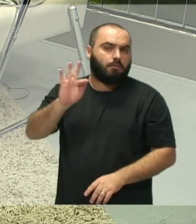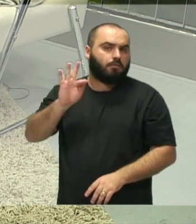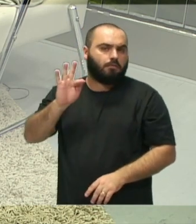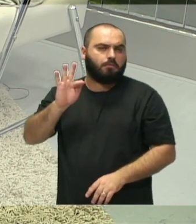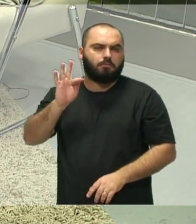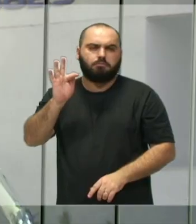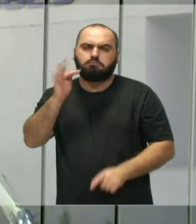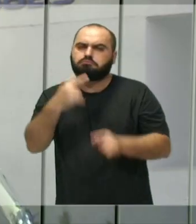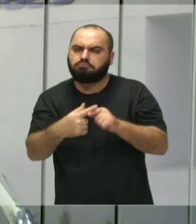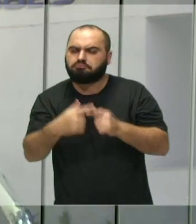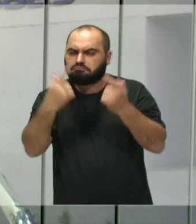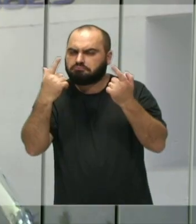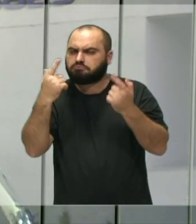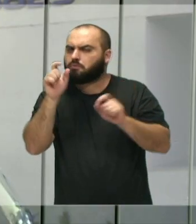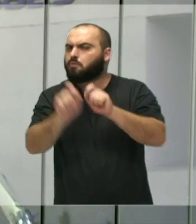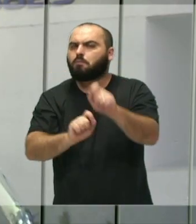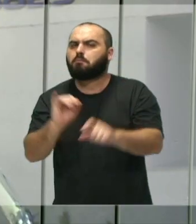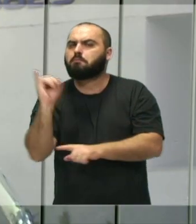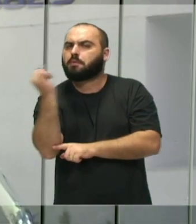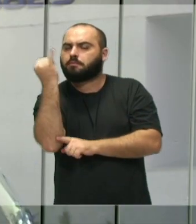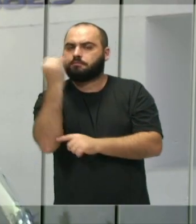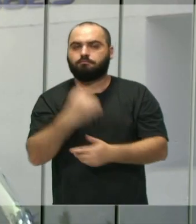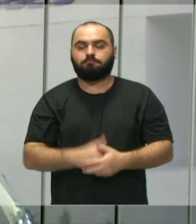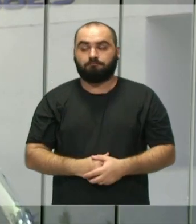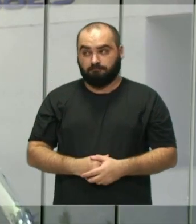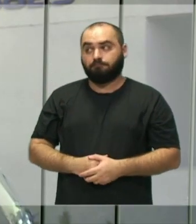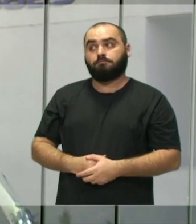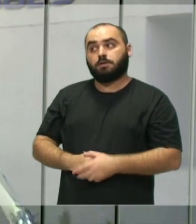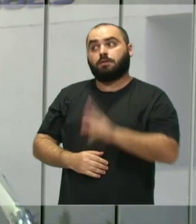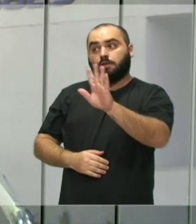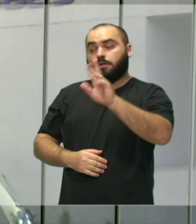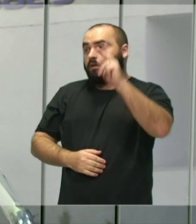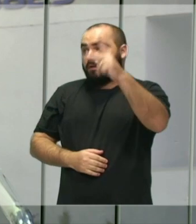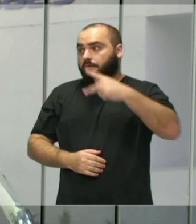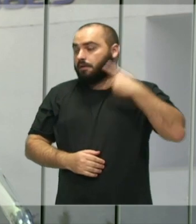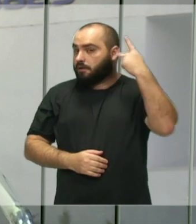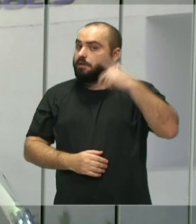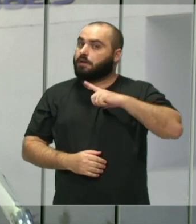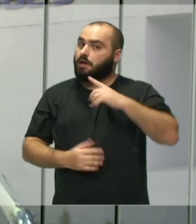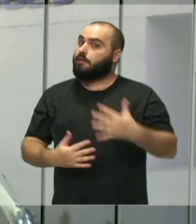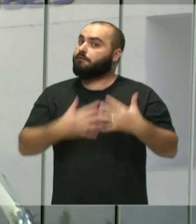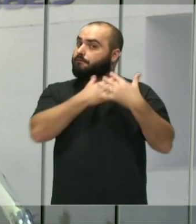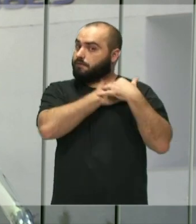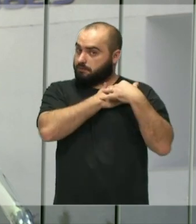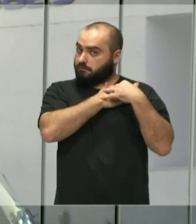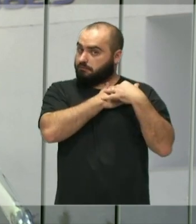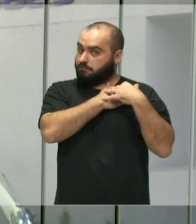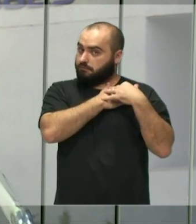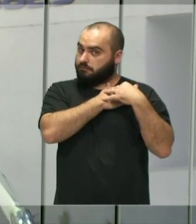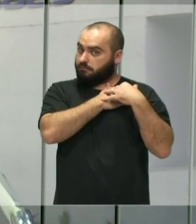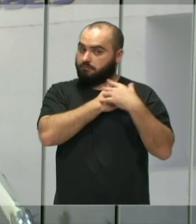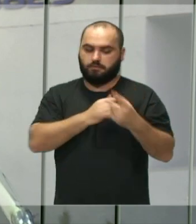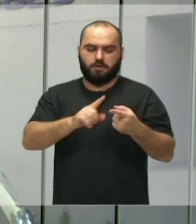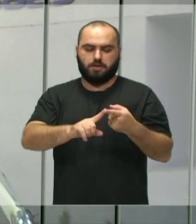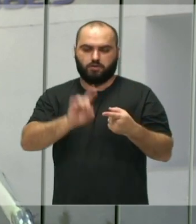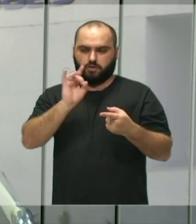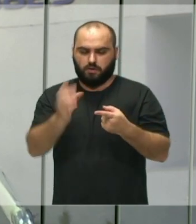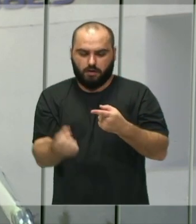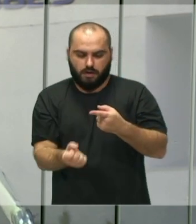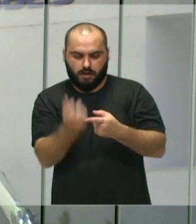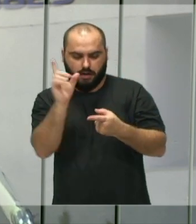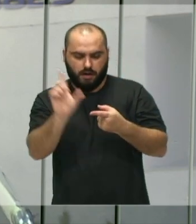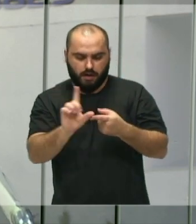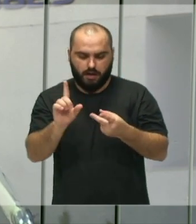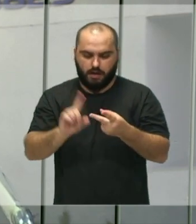dessa iniciativa? Eu acho que nós, vereadores, a gente também tem essa função, né? A nossa função não é só fazer a lei ou